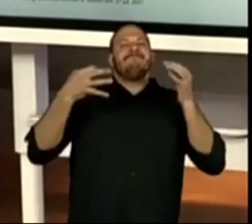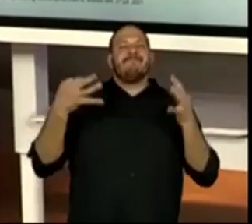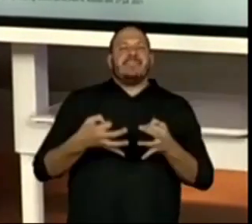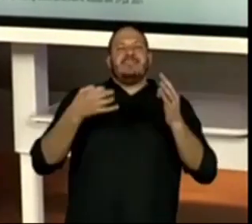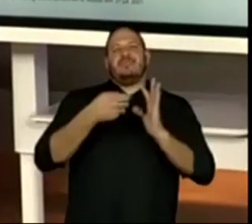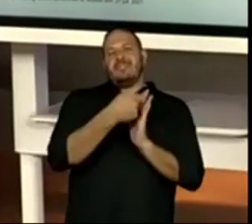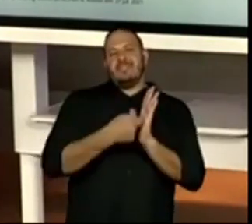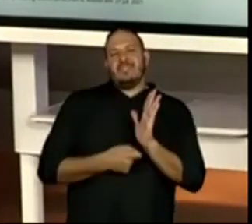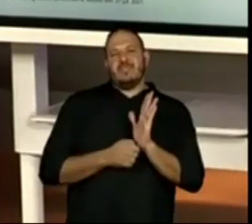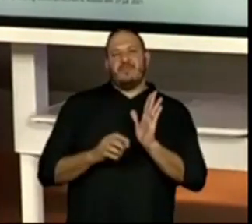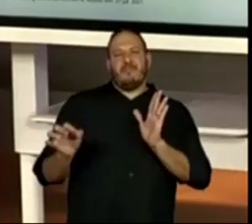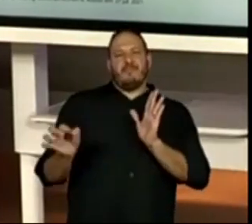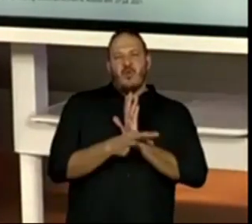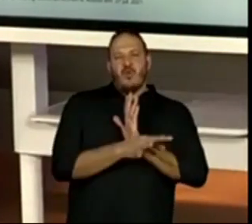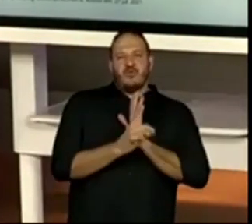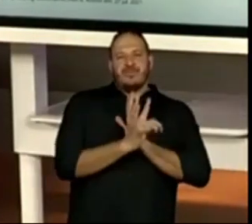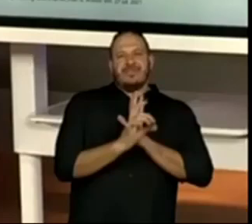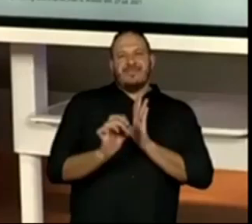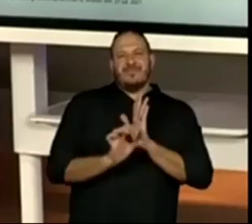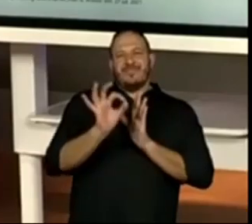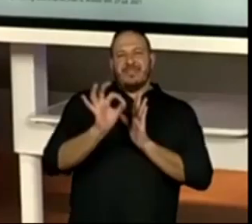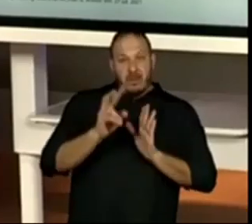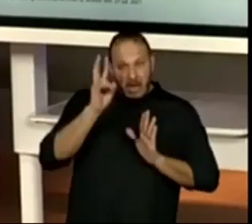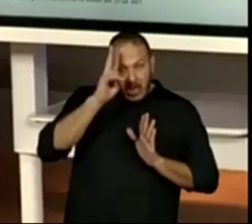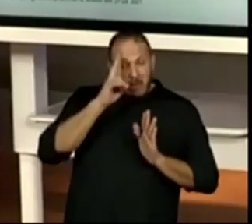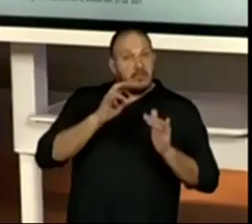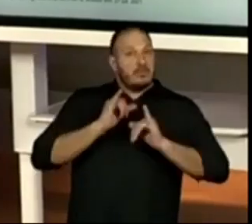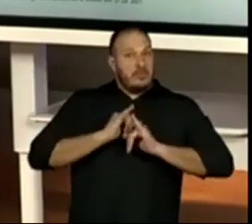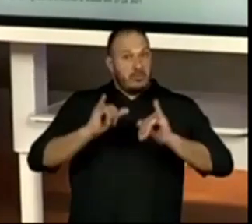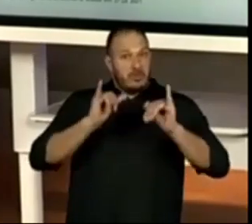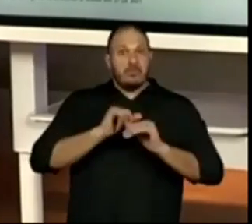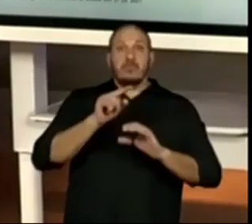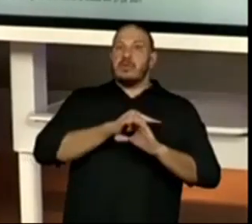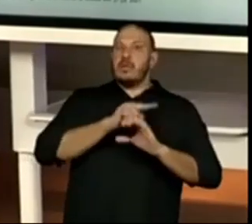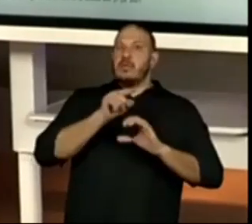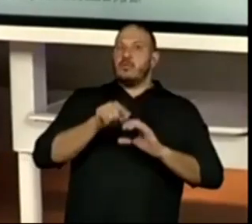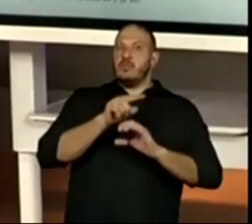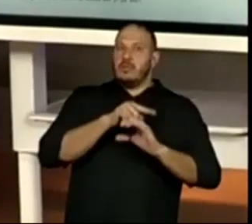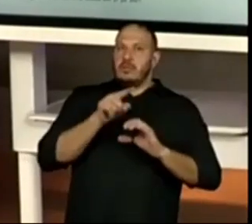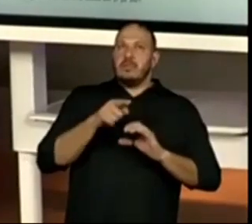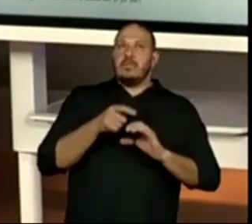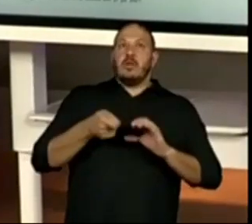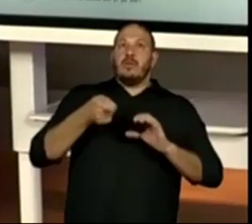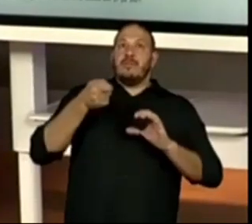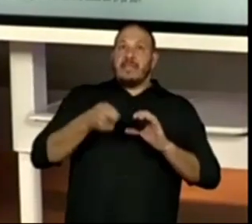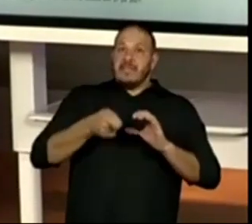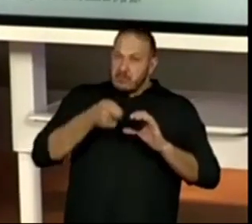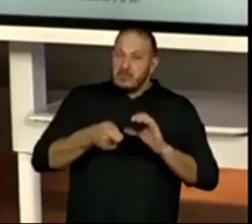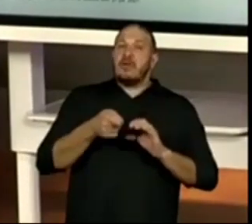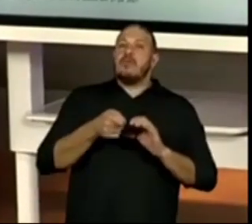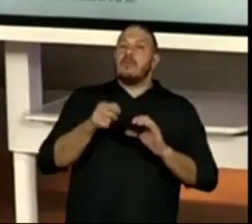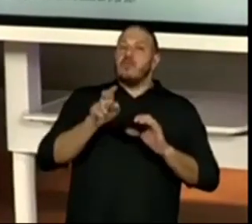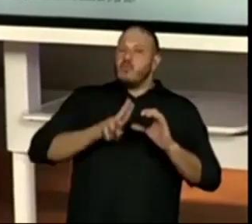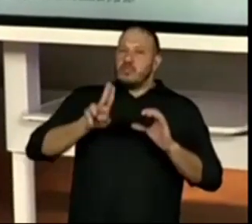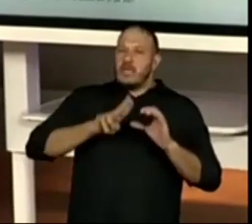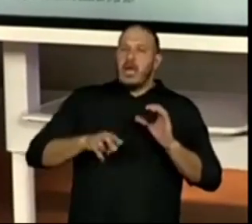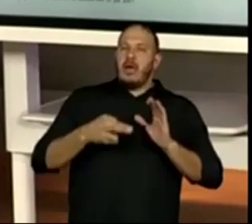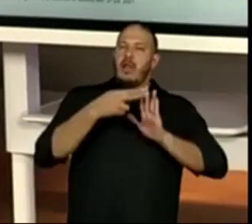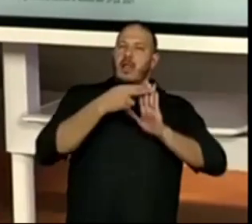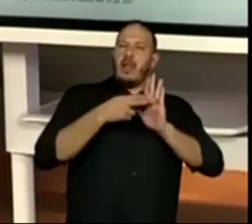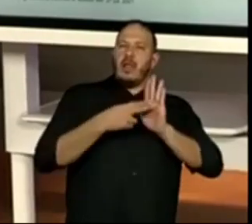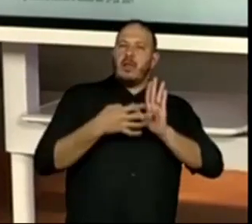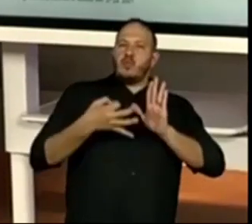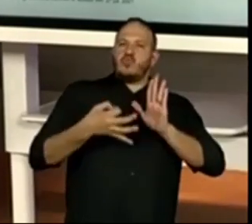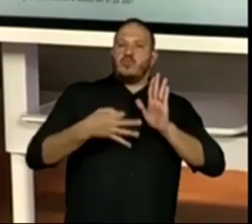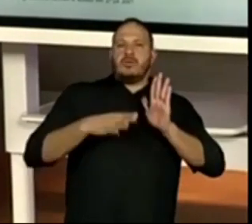escrito. Lembrando que o texto de divulgação científica é obrigatório usar a língua, a norma culta da língua portuguesa.